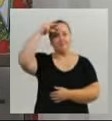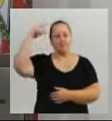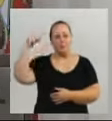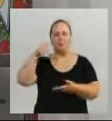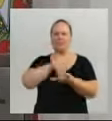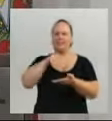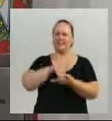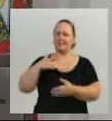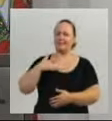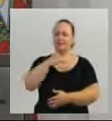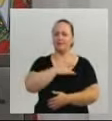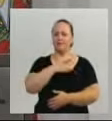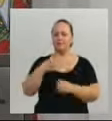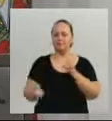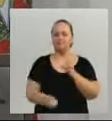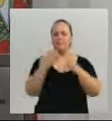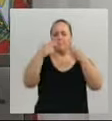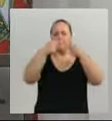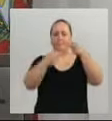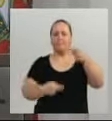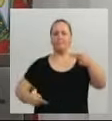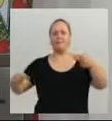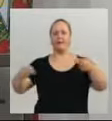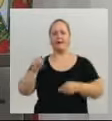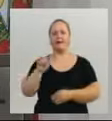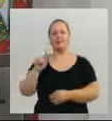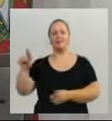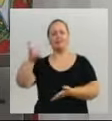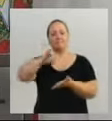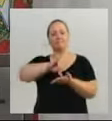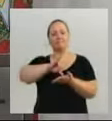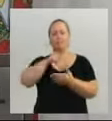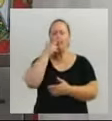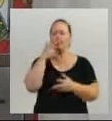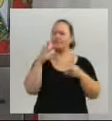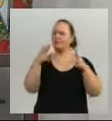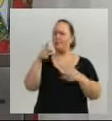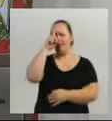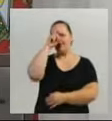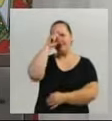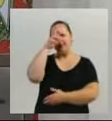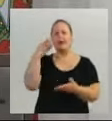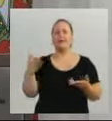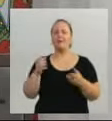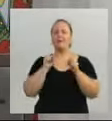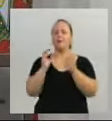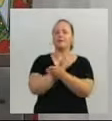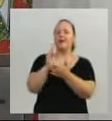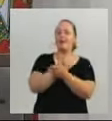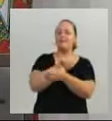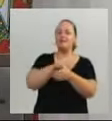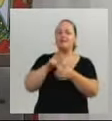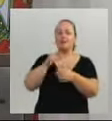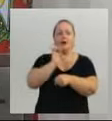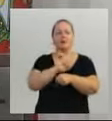Saúde, inaugurou o AG, aqui em Central, um verdadeiro hospital, quem sabe algumas cidades do nosso Estado